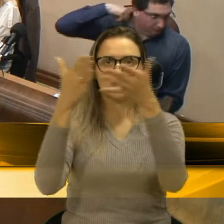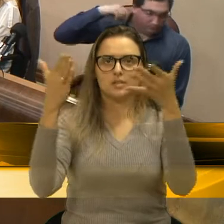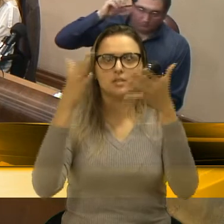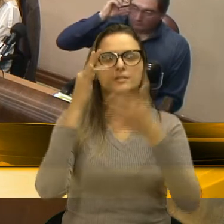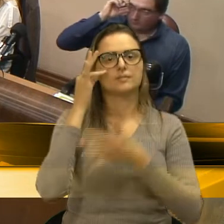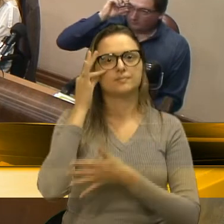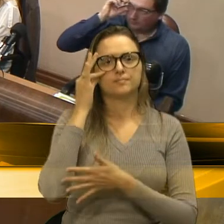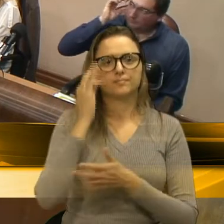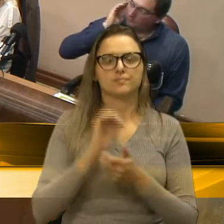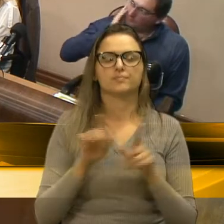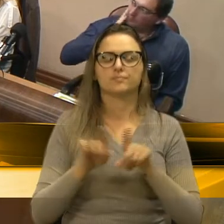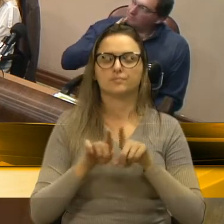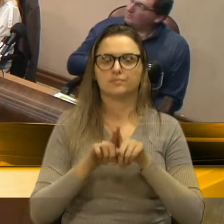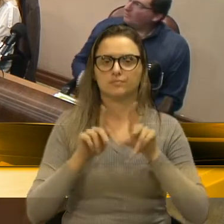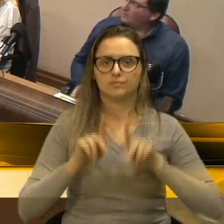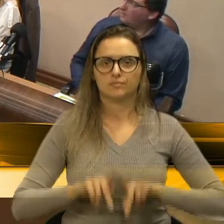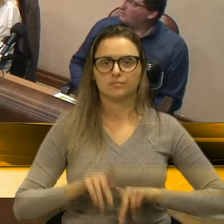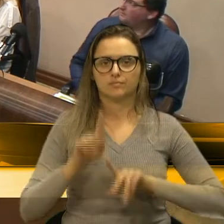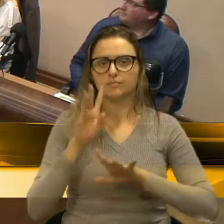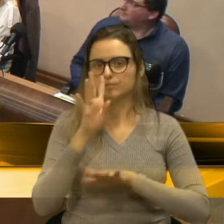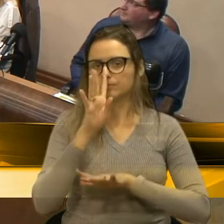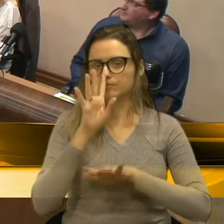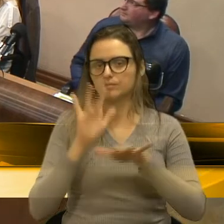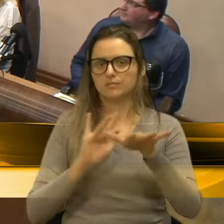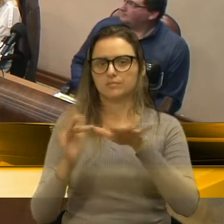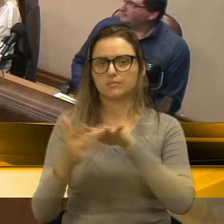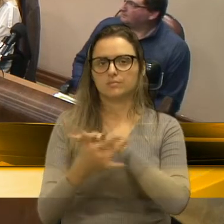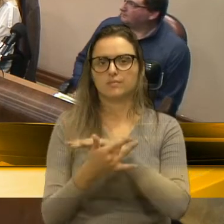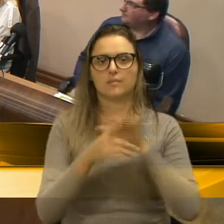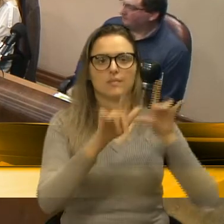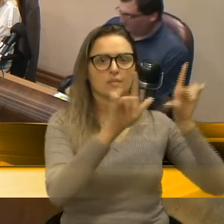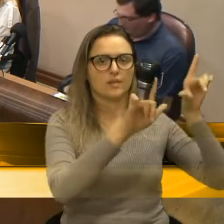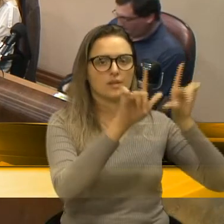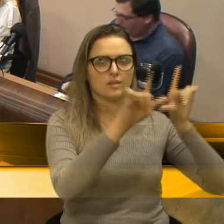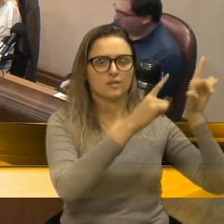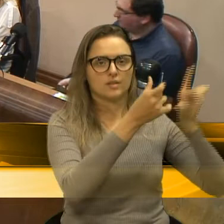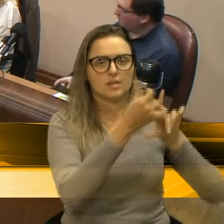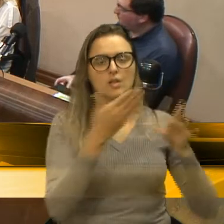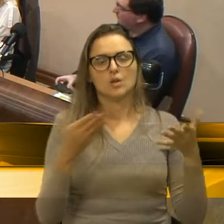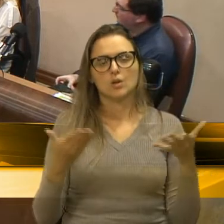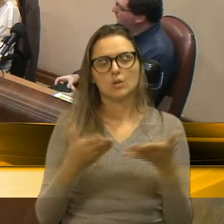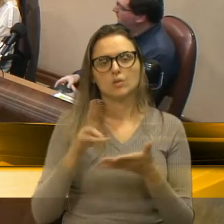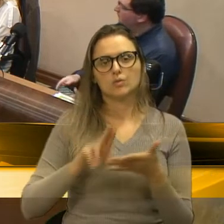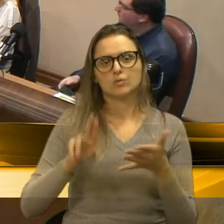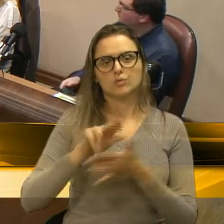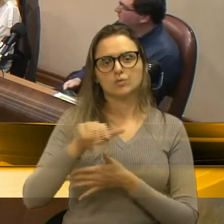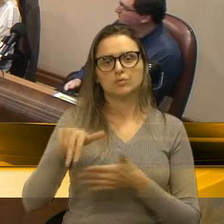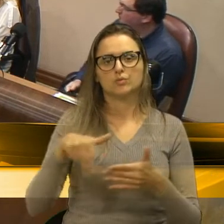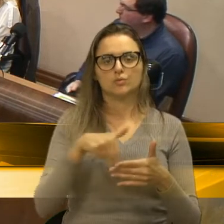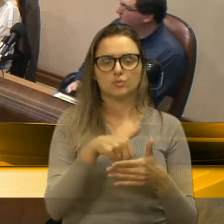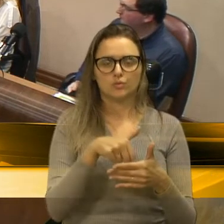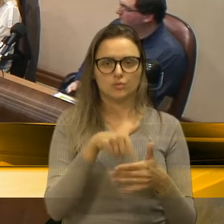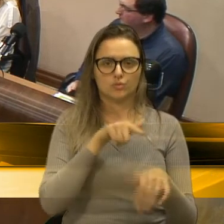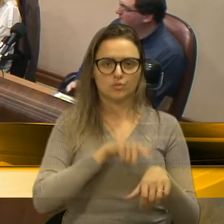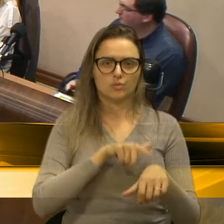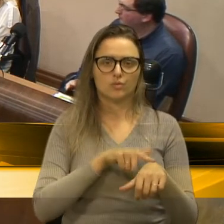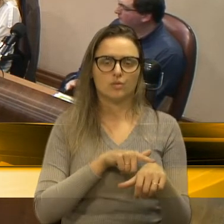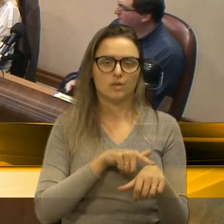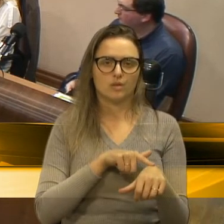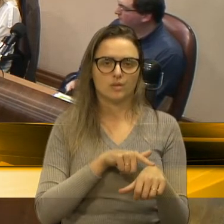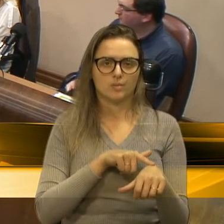pessoas que assistem pela internet, TV Câmara, hoje uso esse espaço para, enfim,